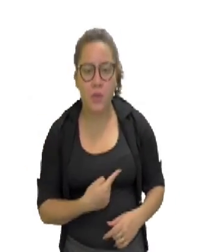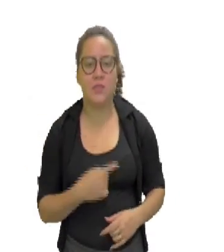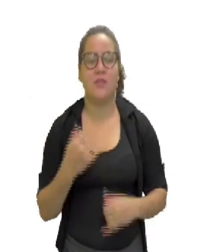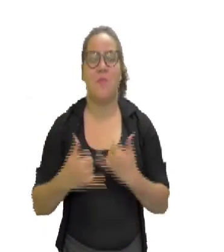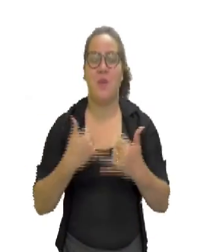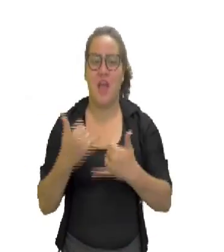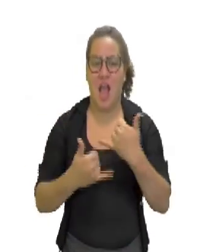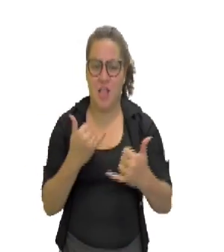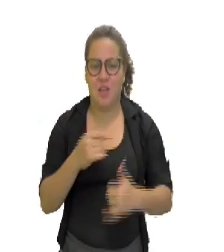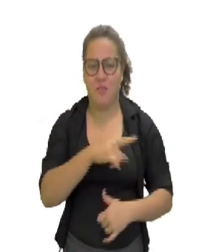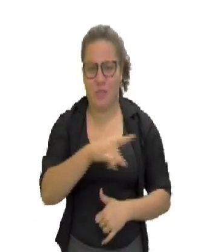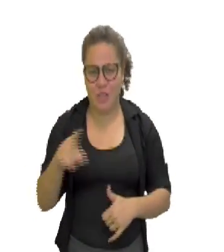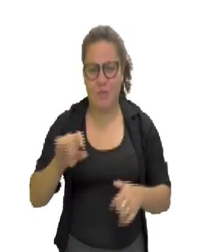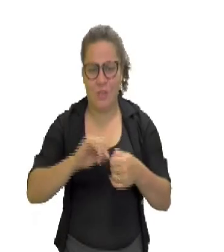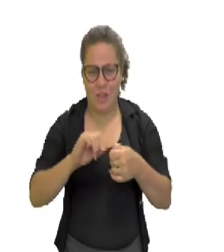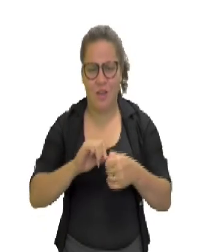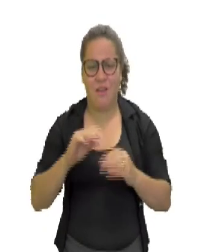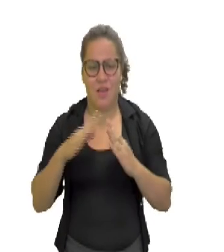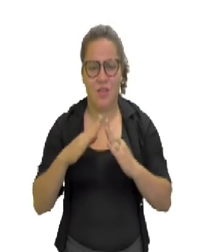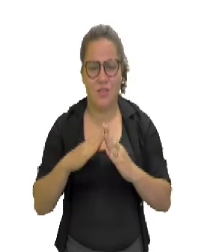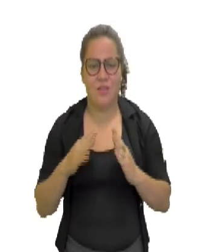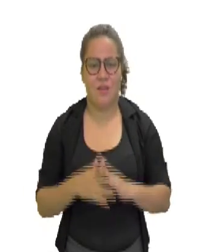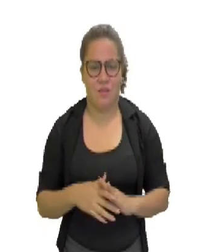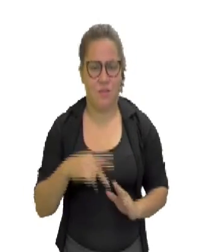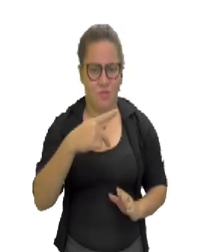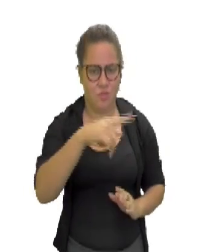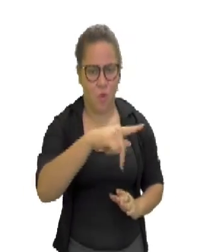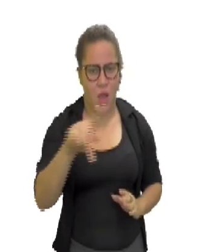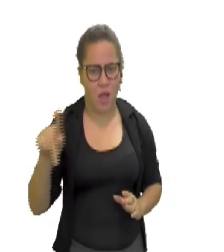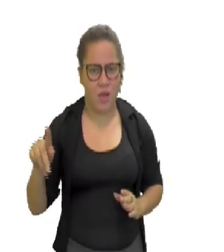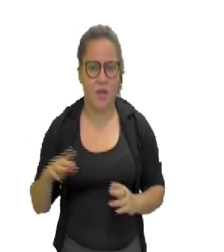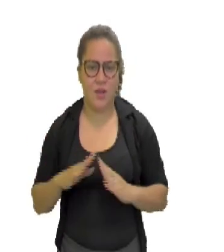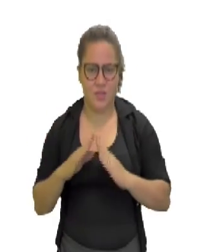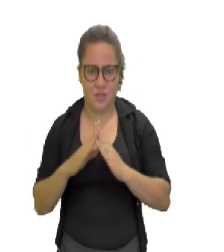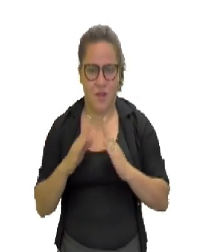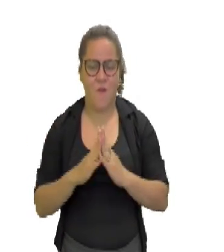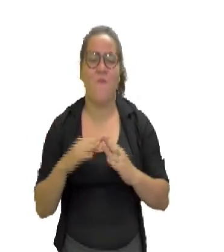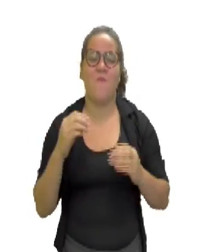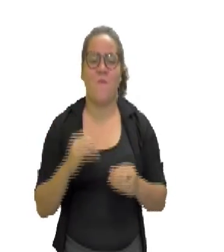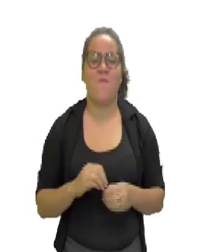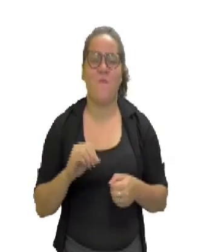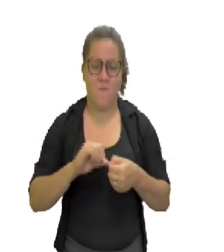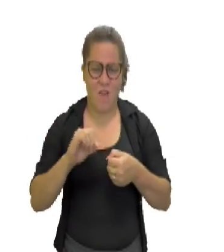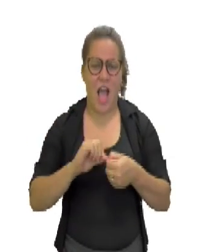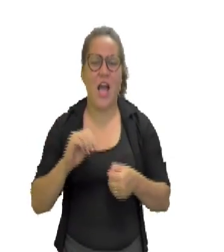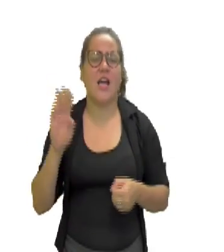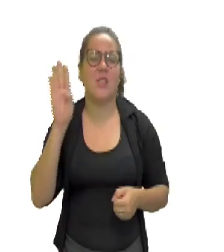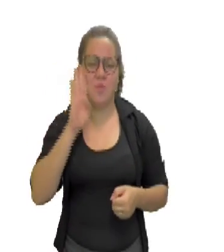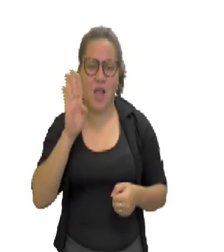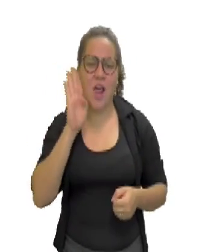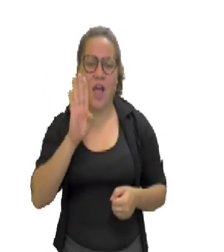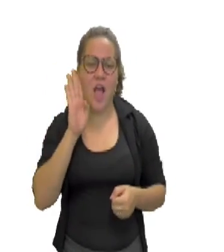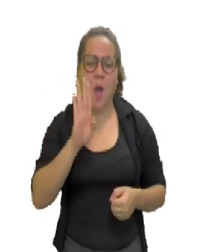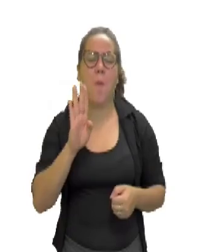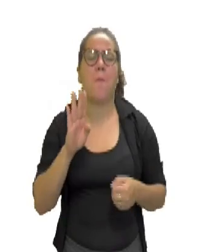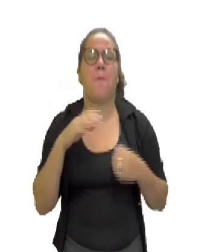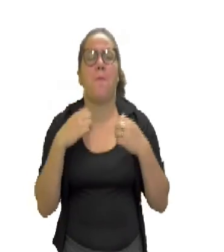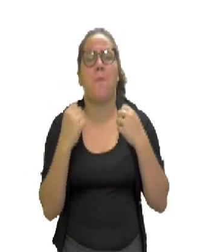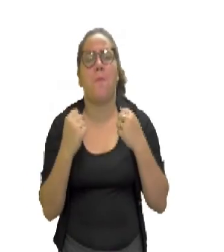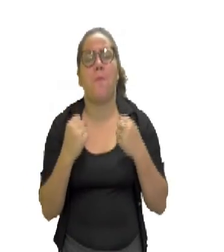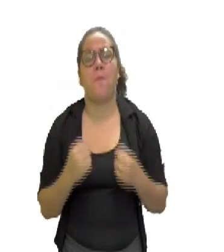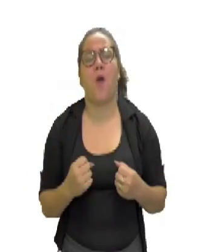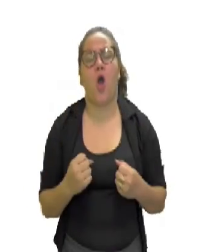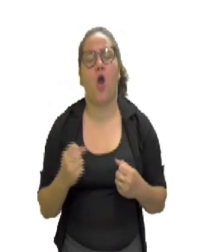divertir aí com lutas, né? Com quem tiver aí na sua casa. E façam, porque é bem legal. Pode aumentar o número aí de